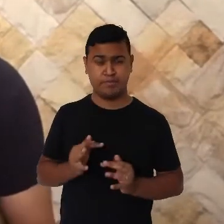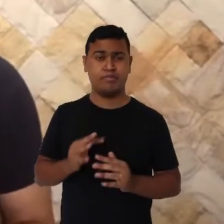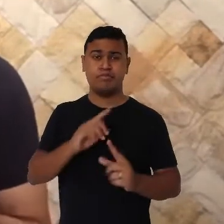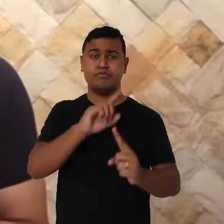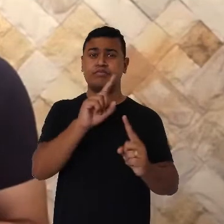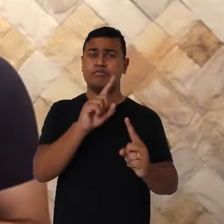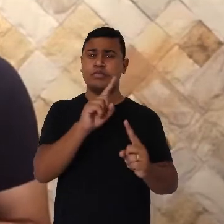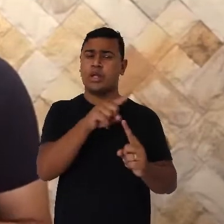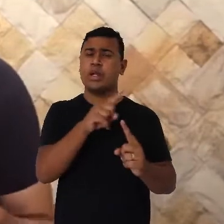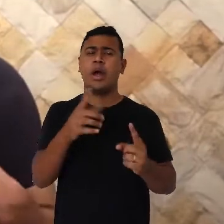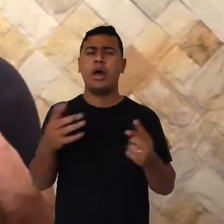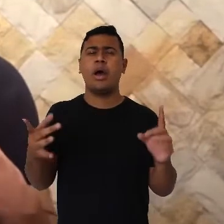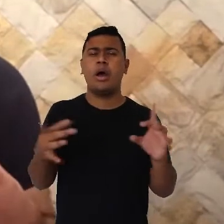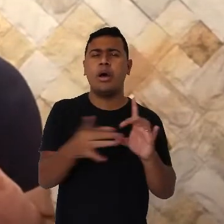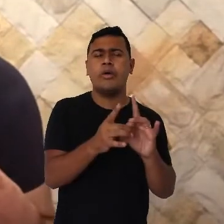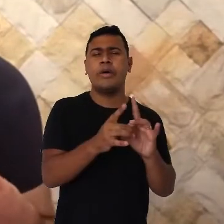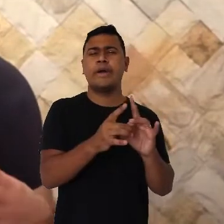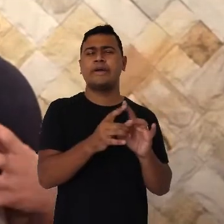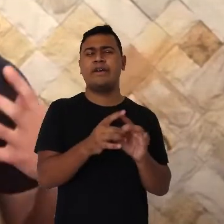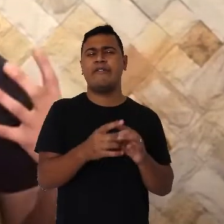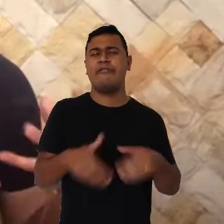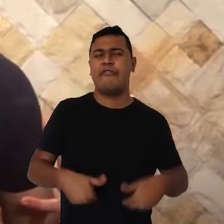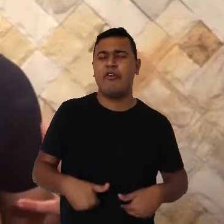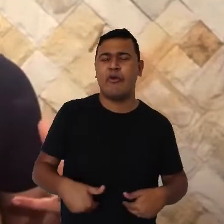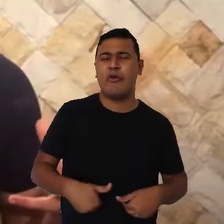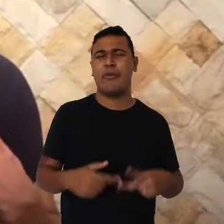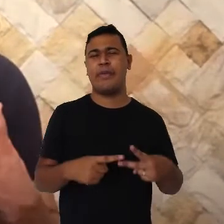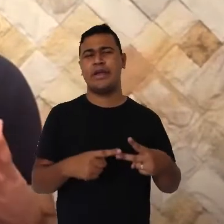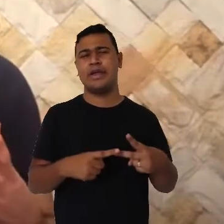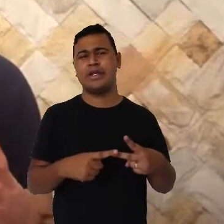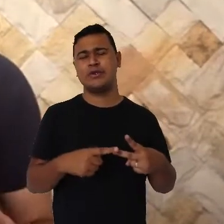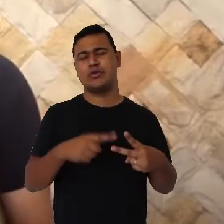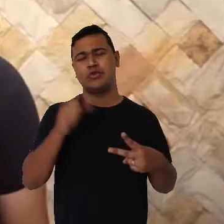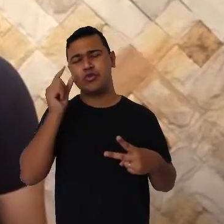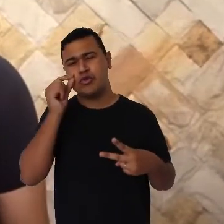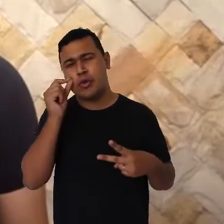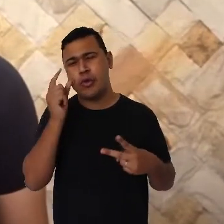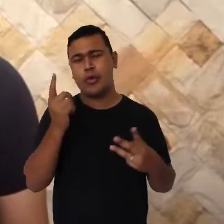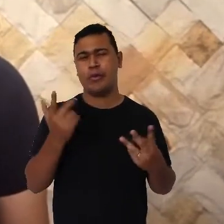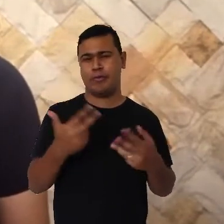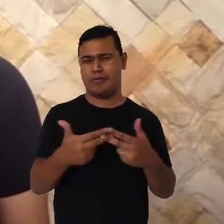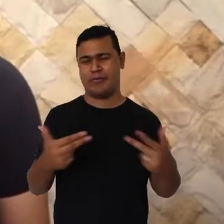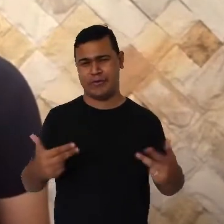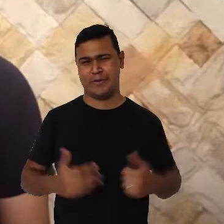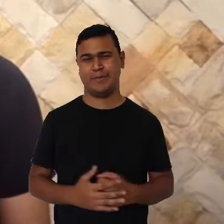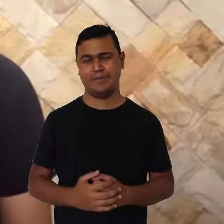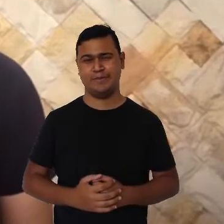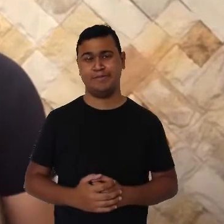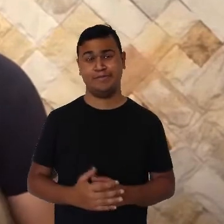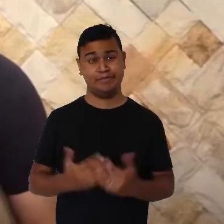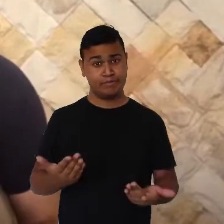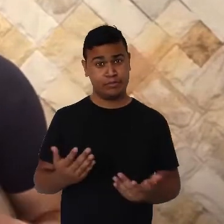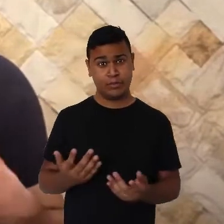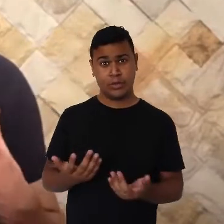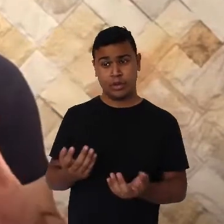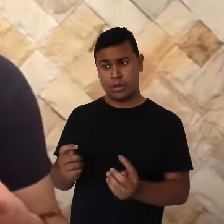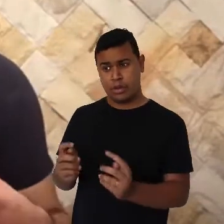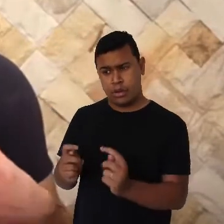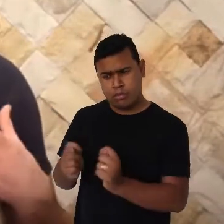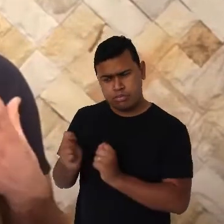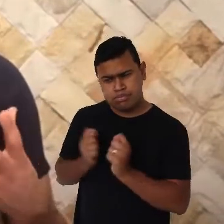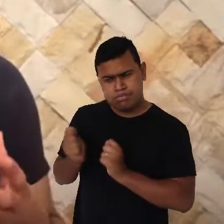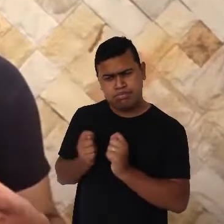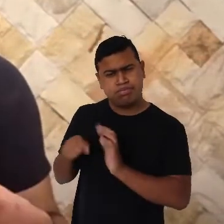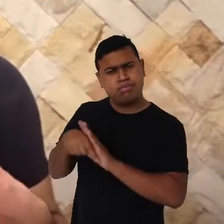ciclos de fome, sono, rotina. Assim, o exercício da autorregulação vai ocorrendo